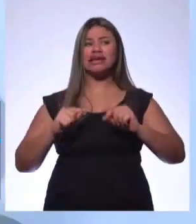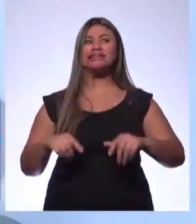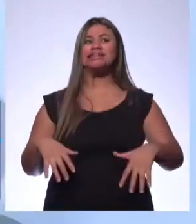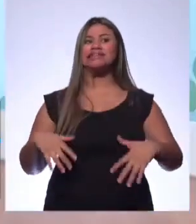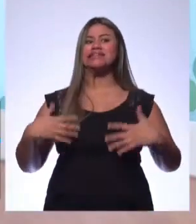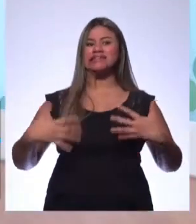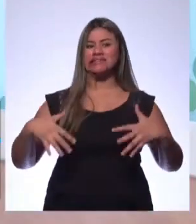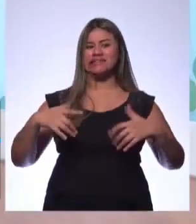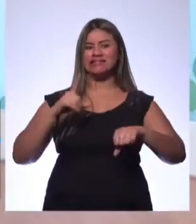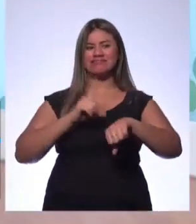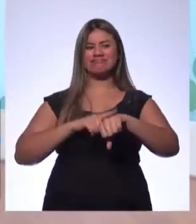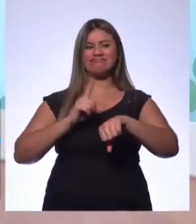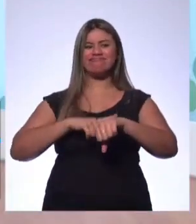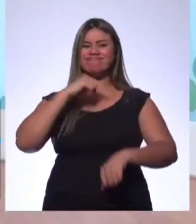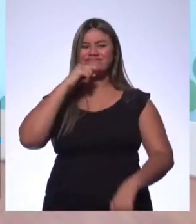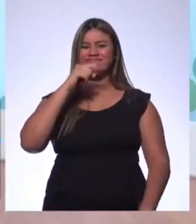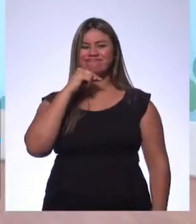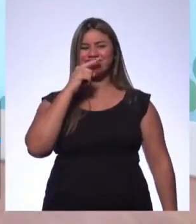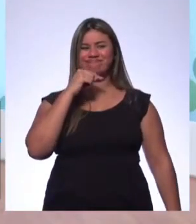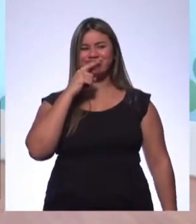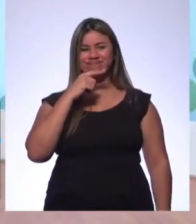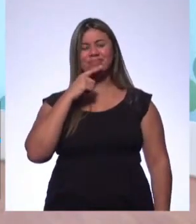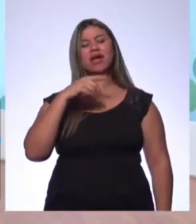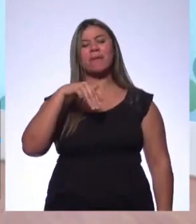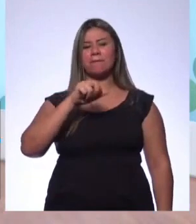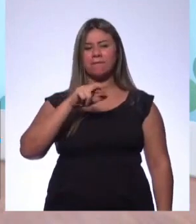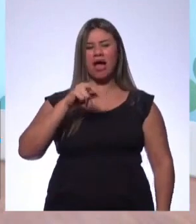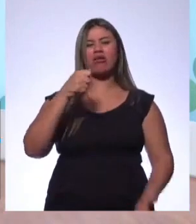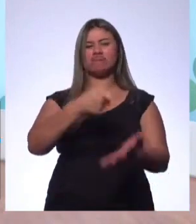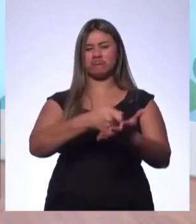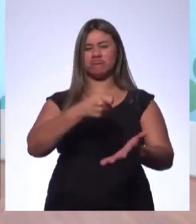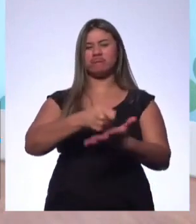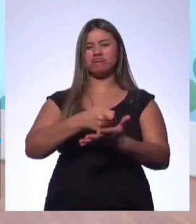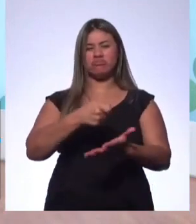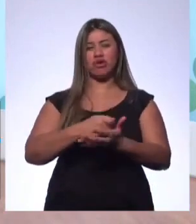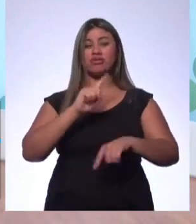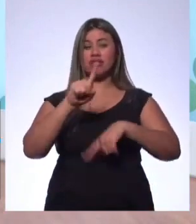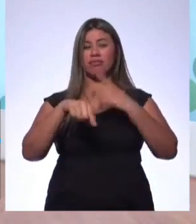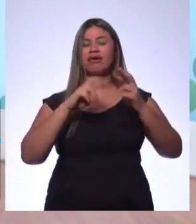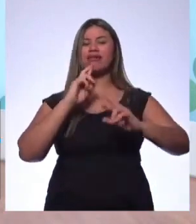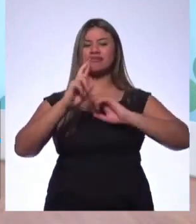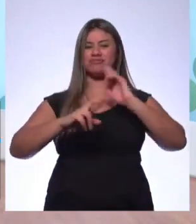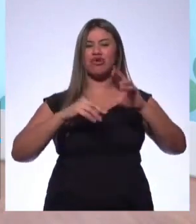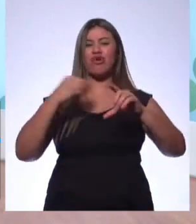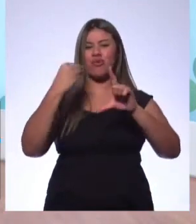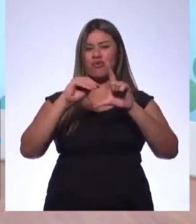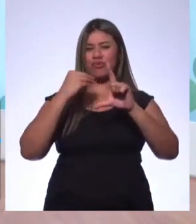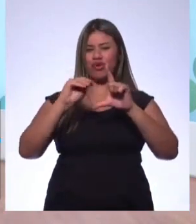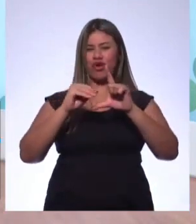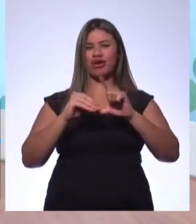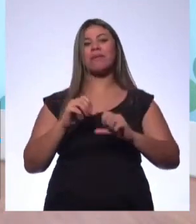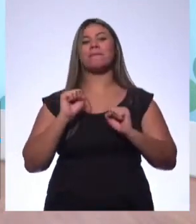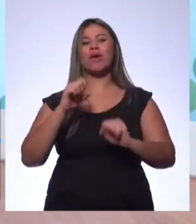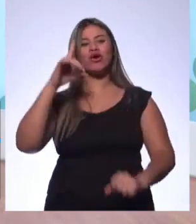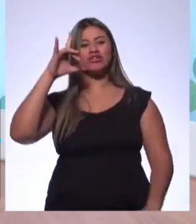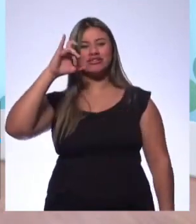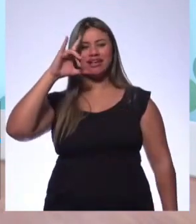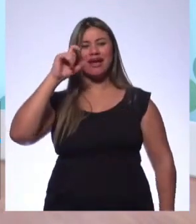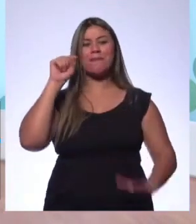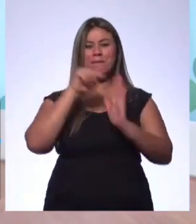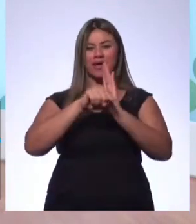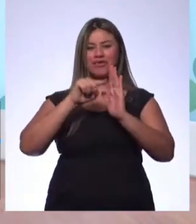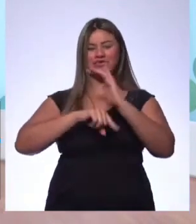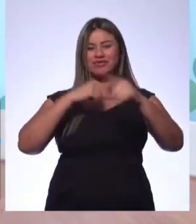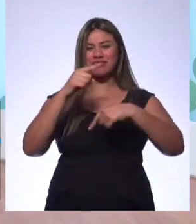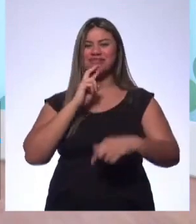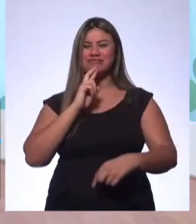Opa, não vai dar tempo. Mauro fez de propósito, com medo das perguntas de vocês. Mas depois ele responde lá no blog. Vai no Instagram, deixa as perguntas lá que a gente